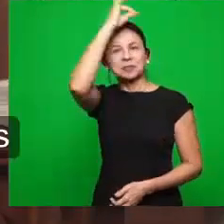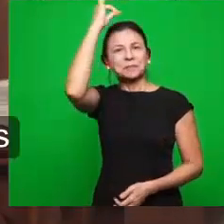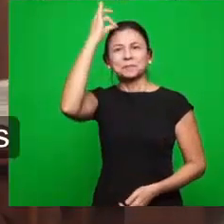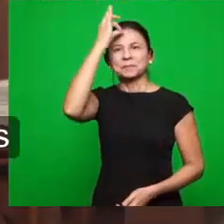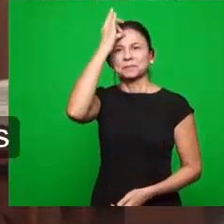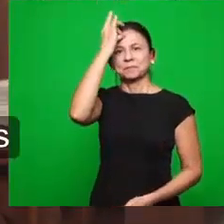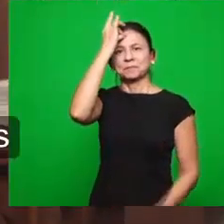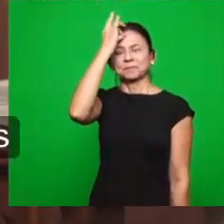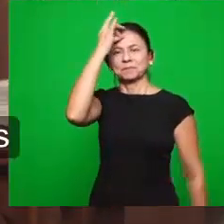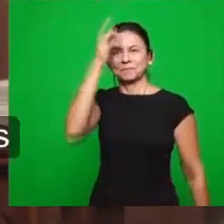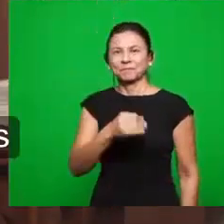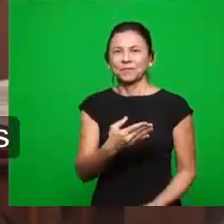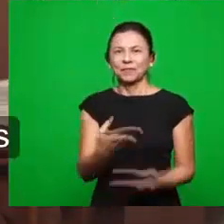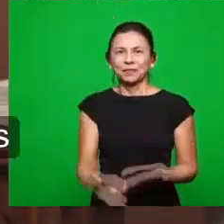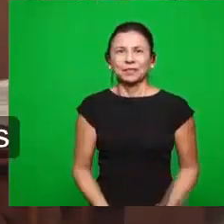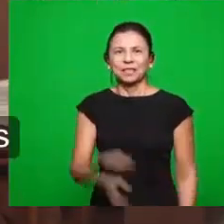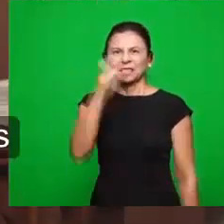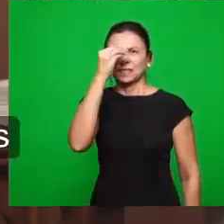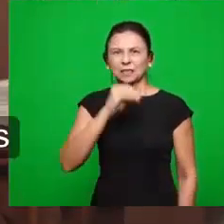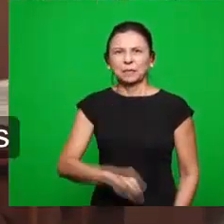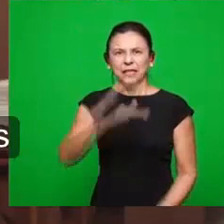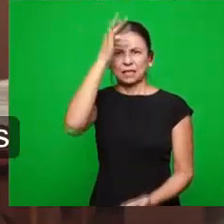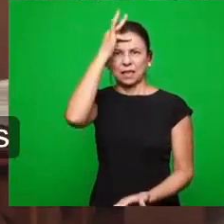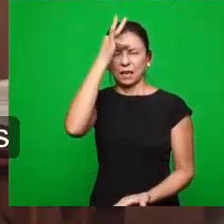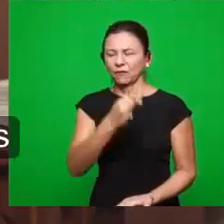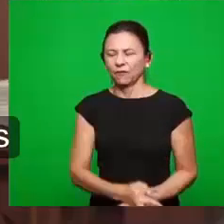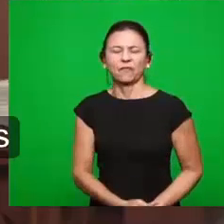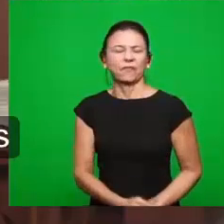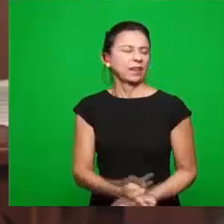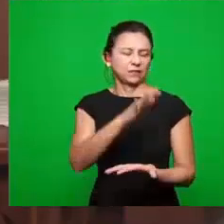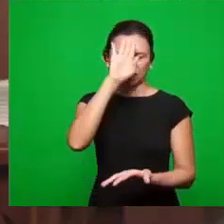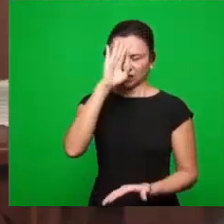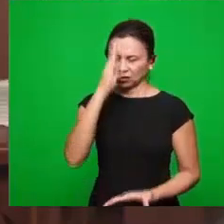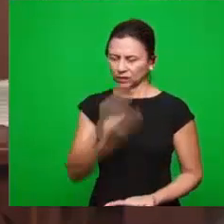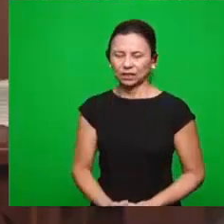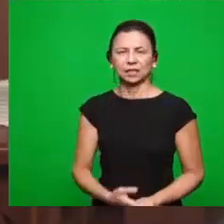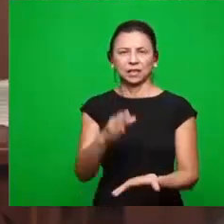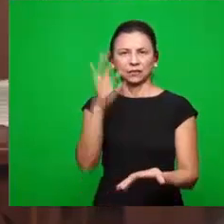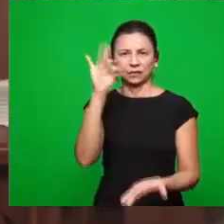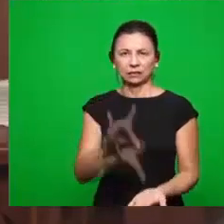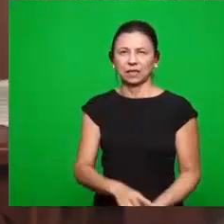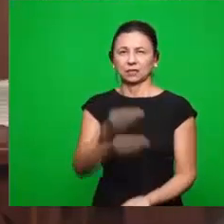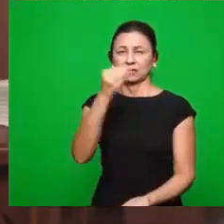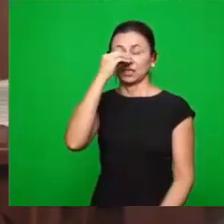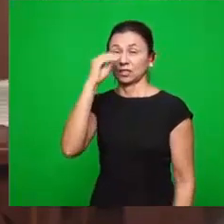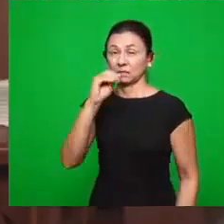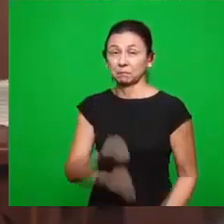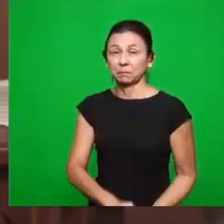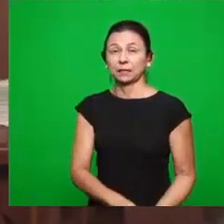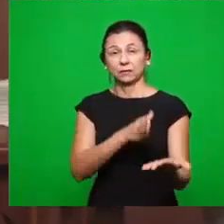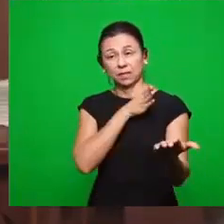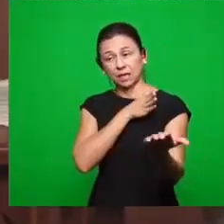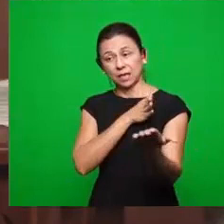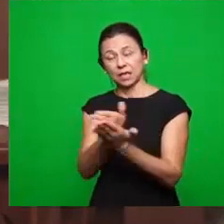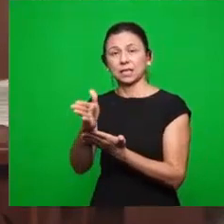apostasia. Você é apostata da fé, daquilo que é verdade, e você entra para um caminho